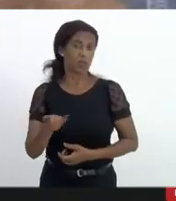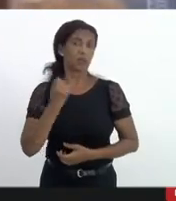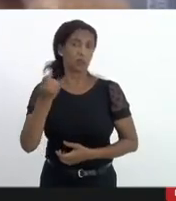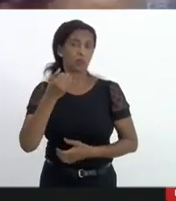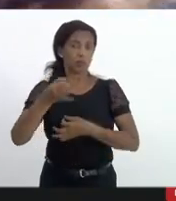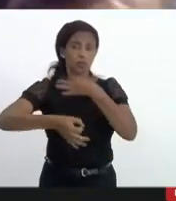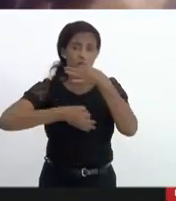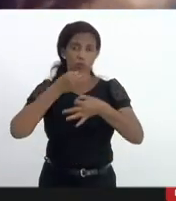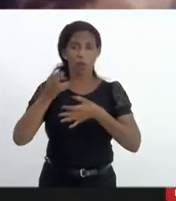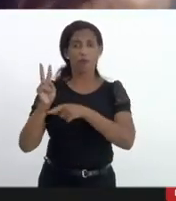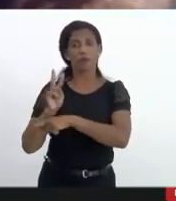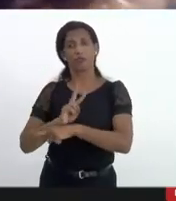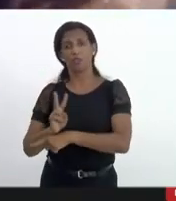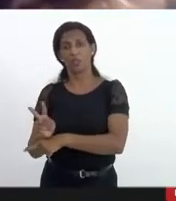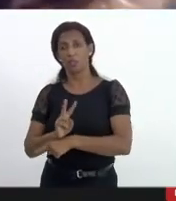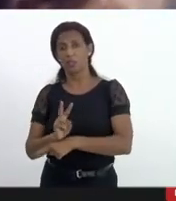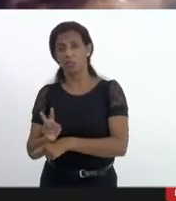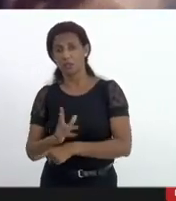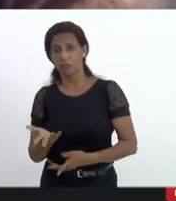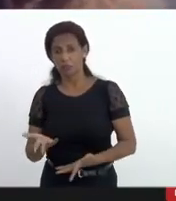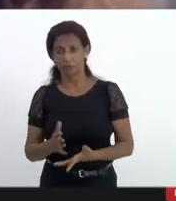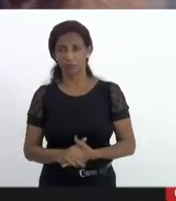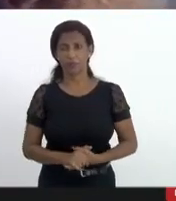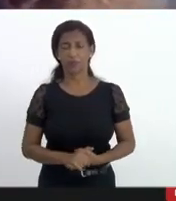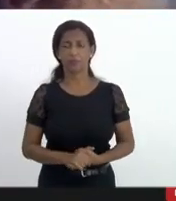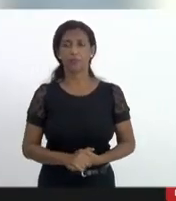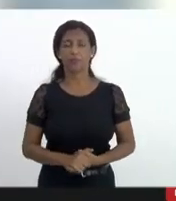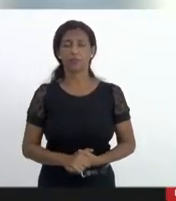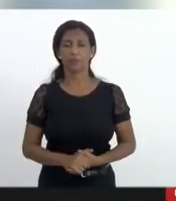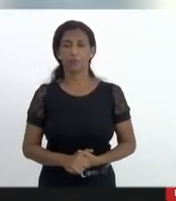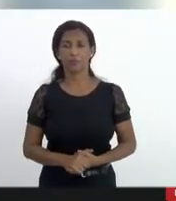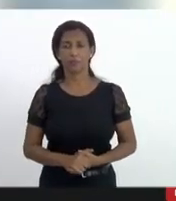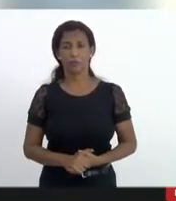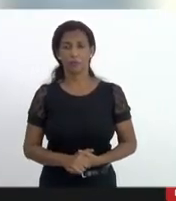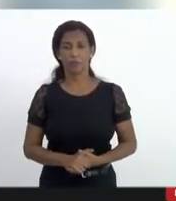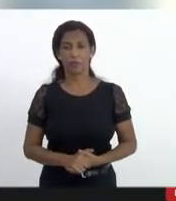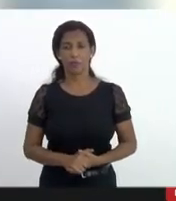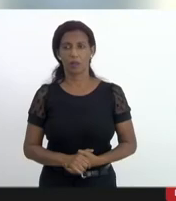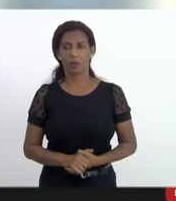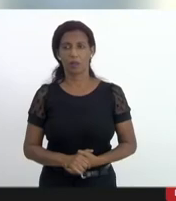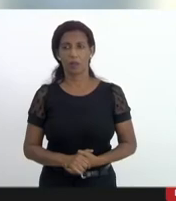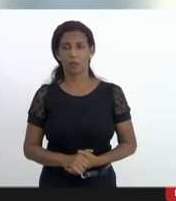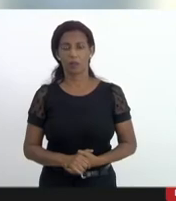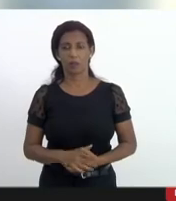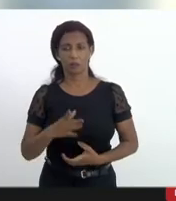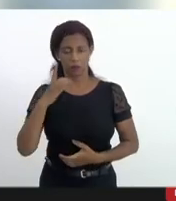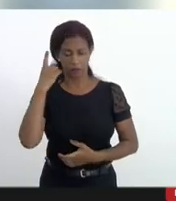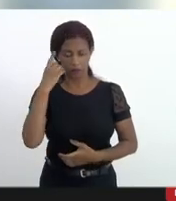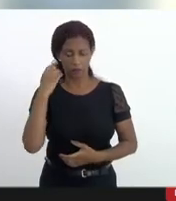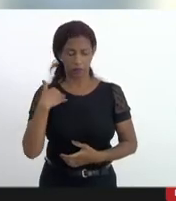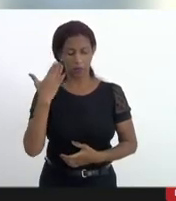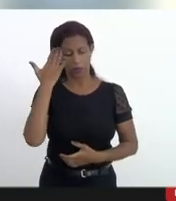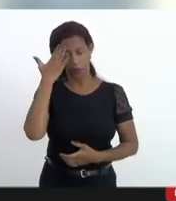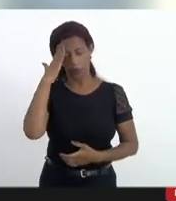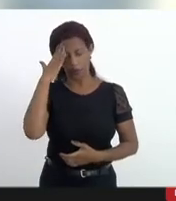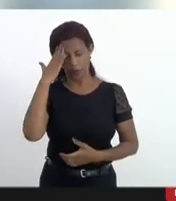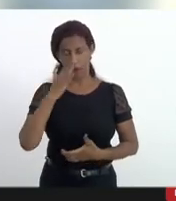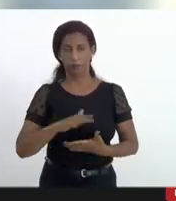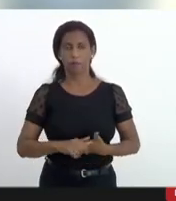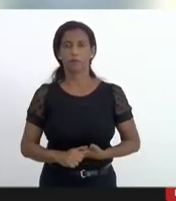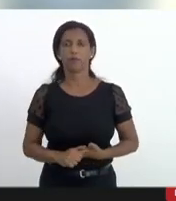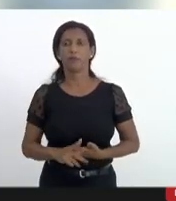pro exercício da fiscalização eu deputada eu entendo o que eu fiz aqui foi uma